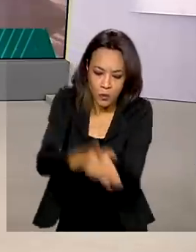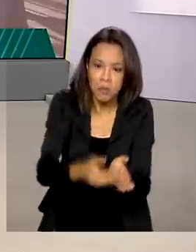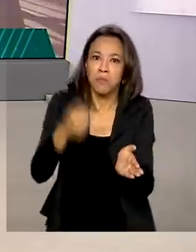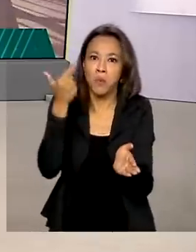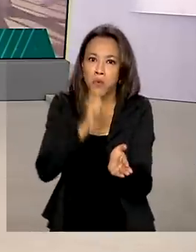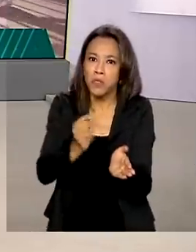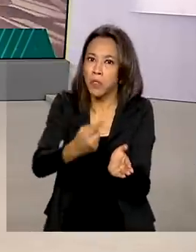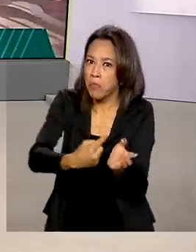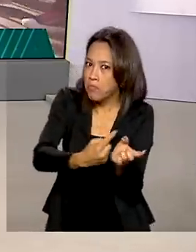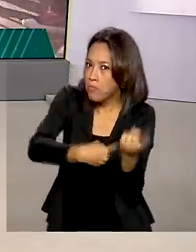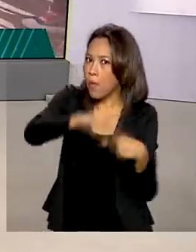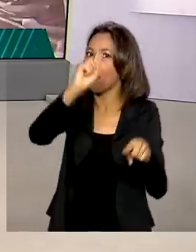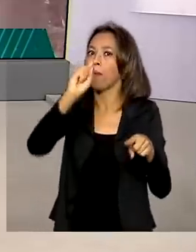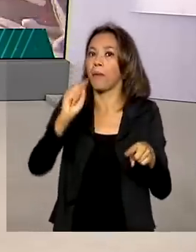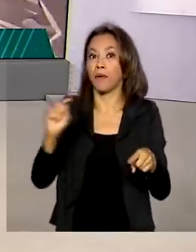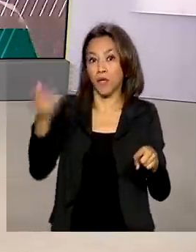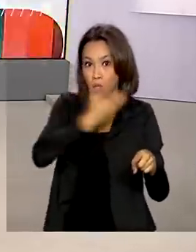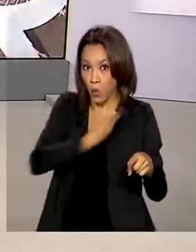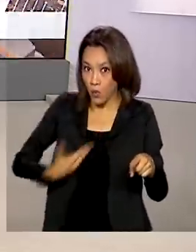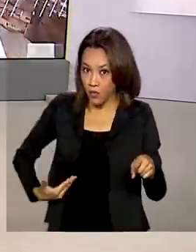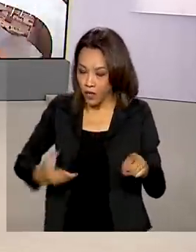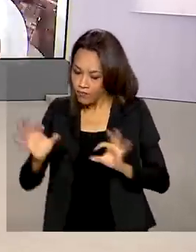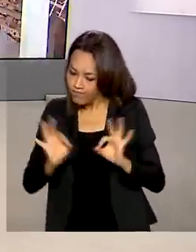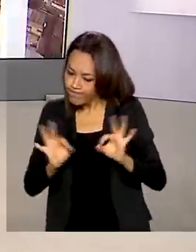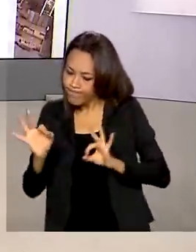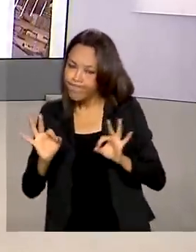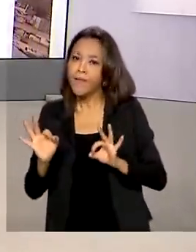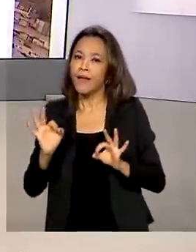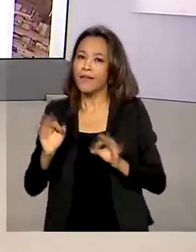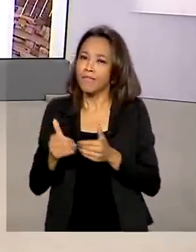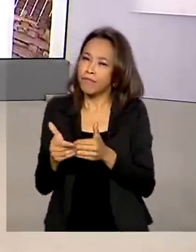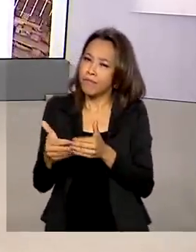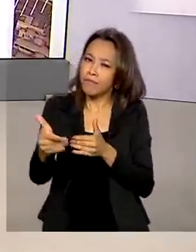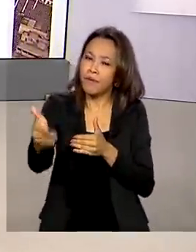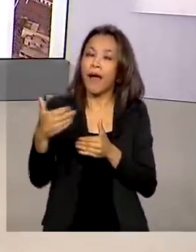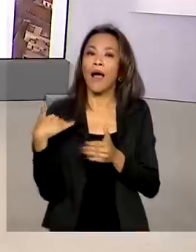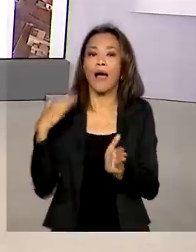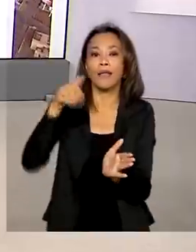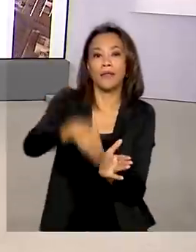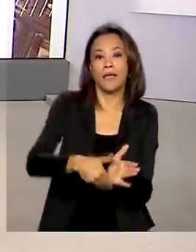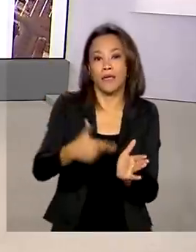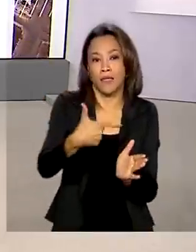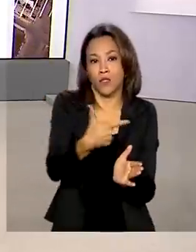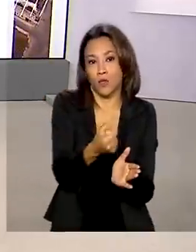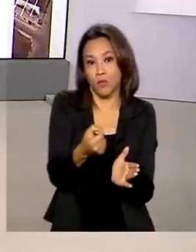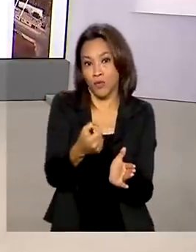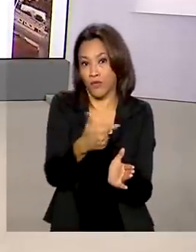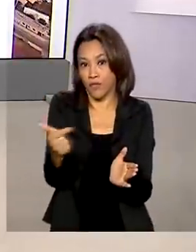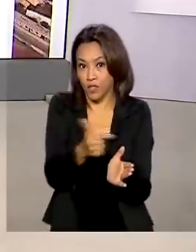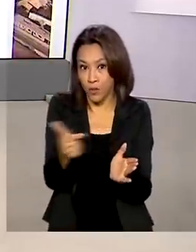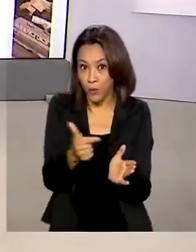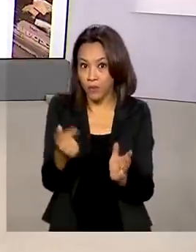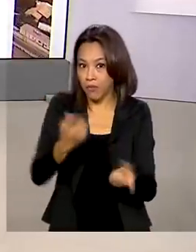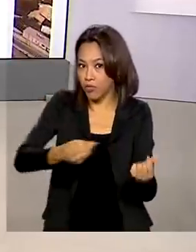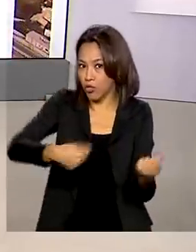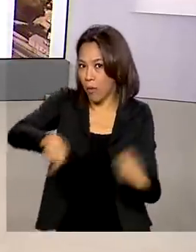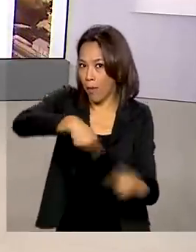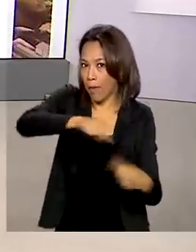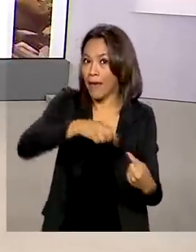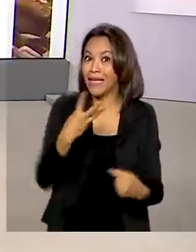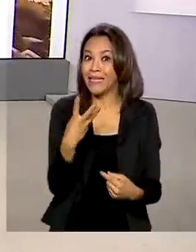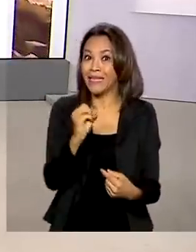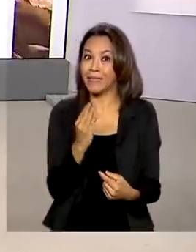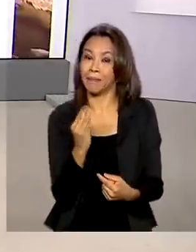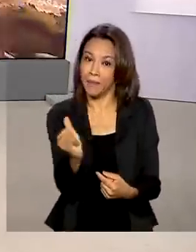destacar. E a previsão do governo é de que sejam movimentados até 2022 cerca de 30 bilhões de reais em